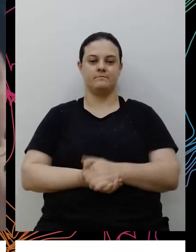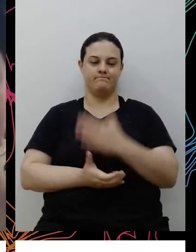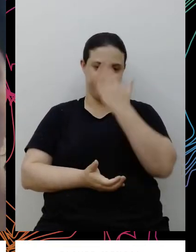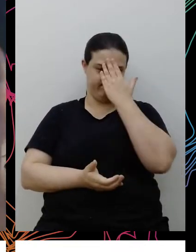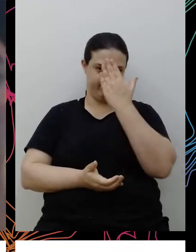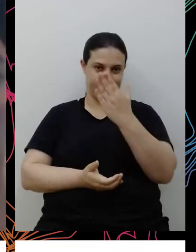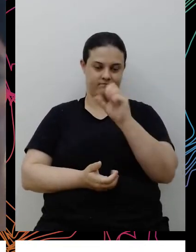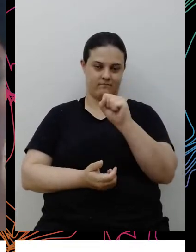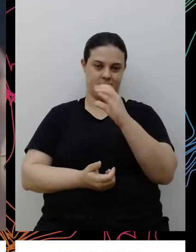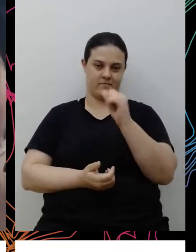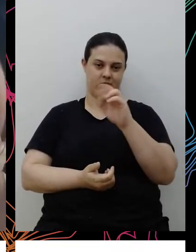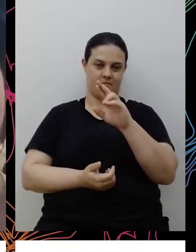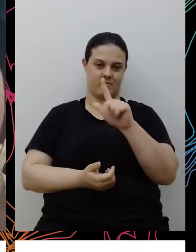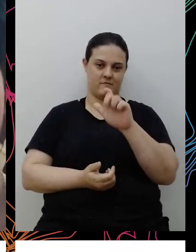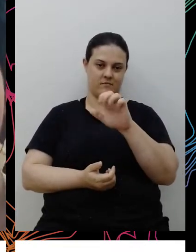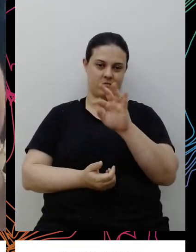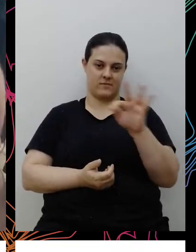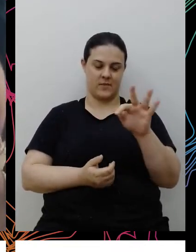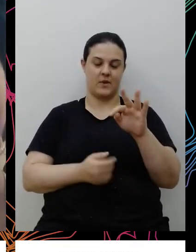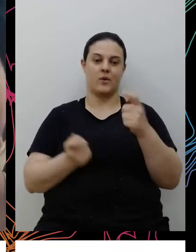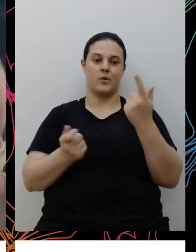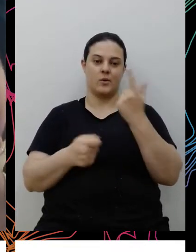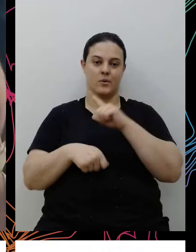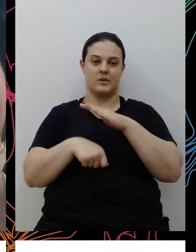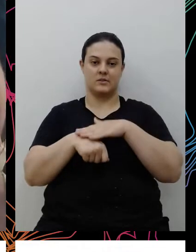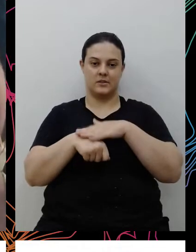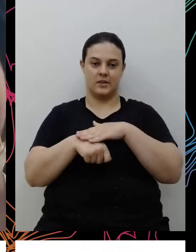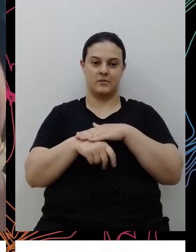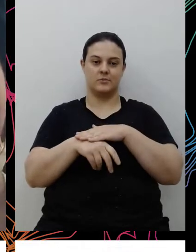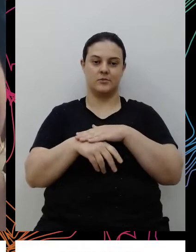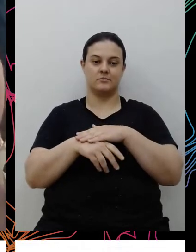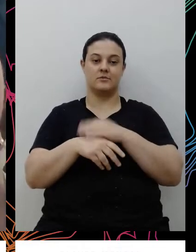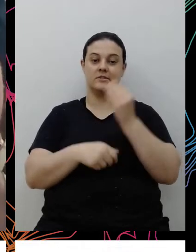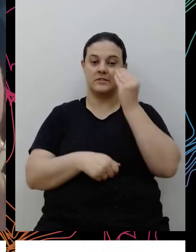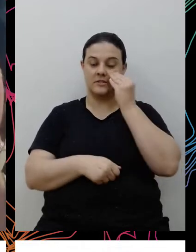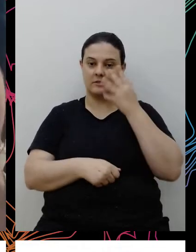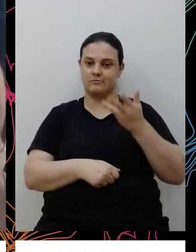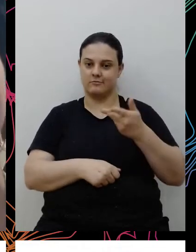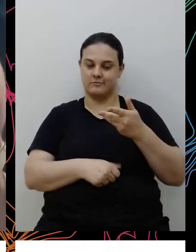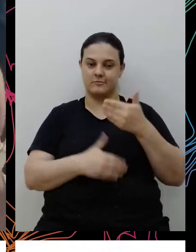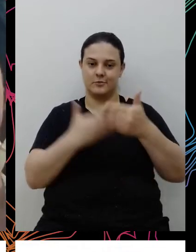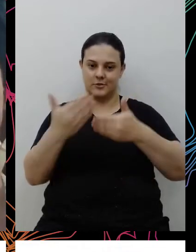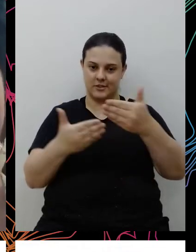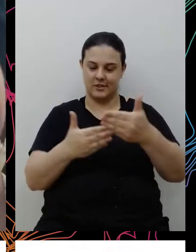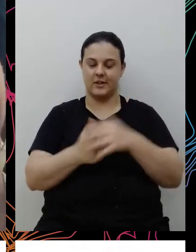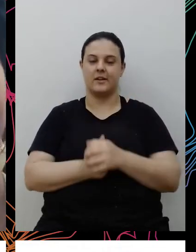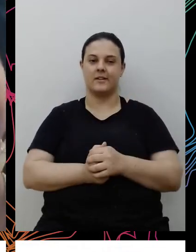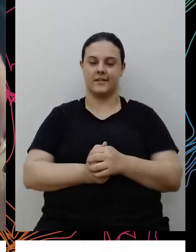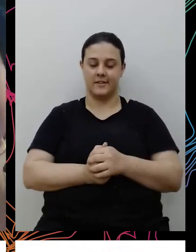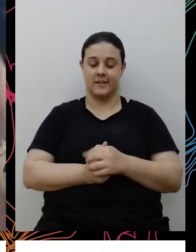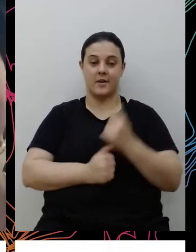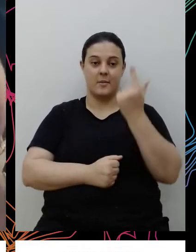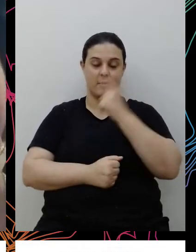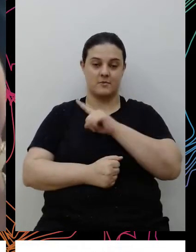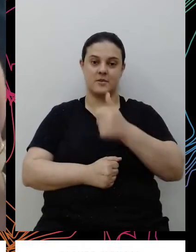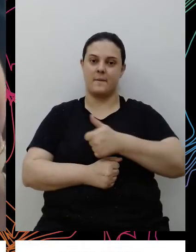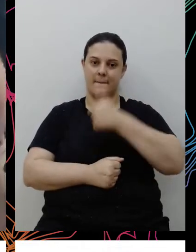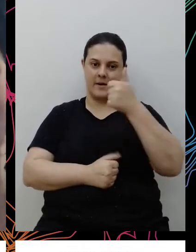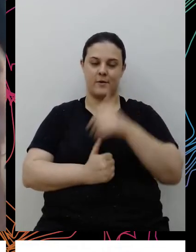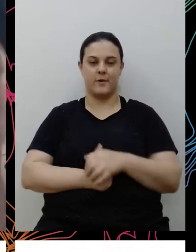Obrigada, Scarlett. Bastante tempo, né? A gente está aqui também para tentar acelerar esse processo para que seja um pouquinho mais rápido.